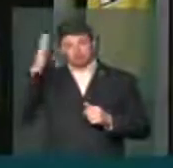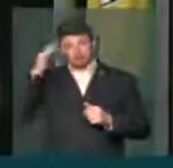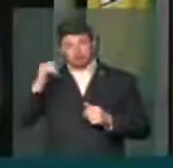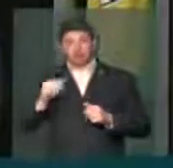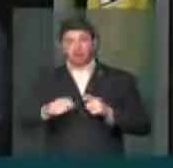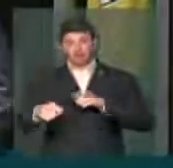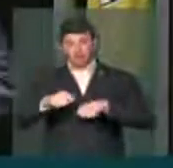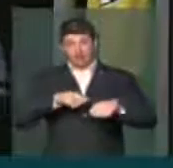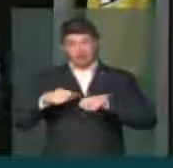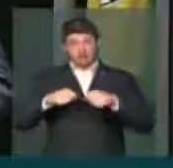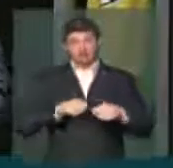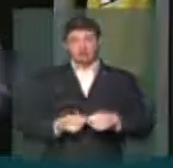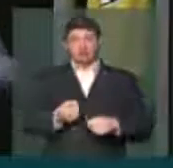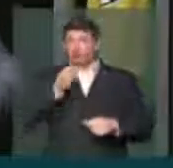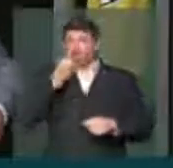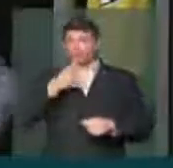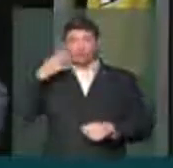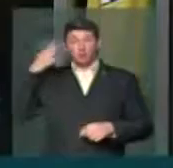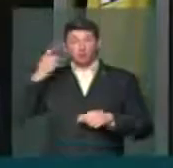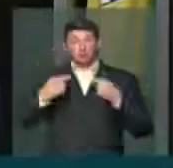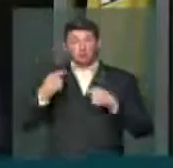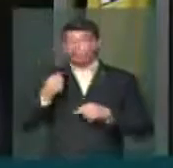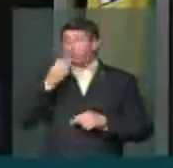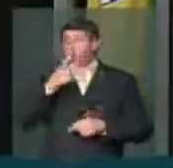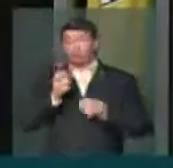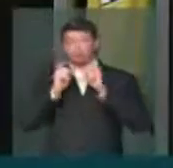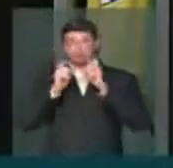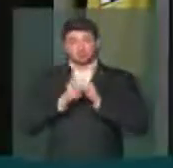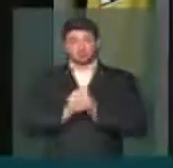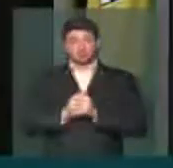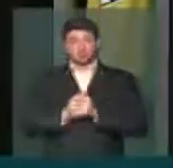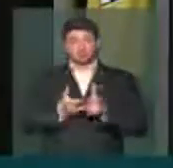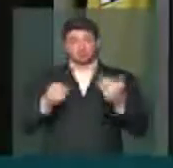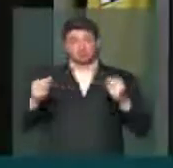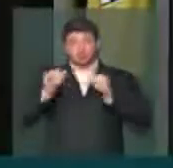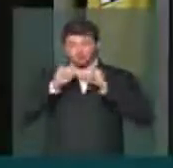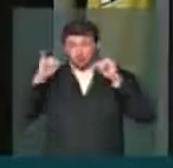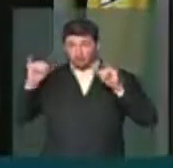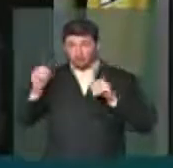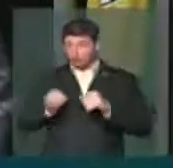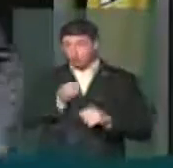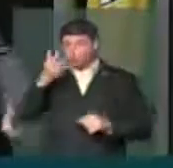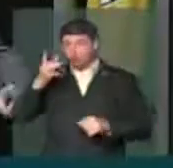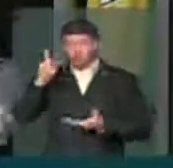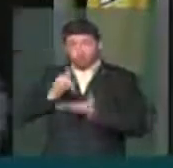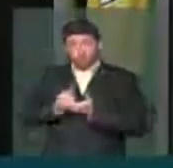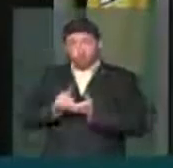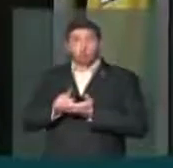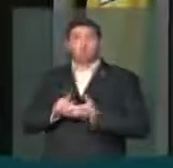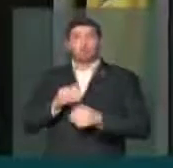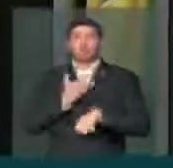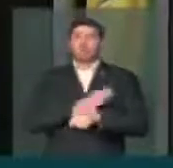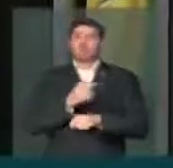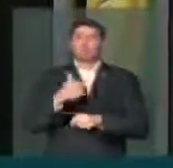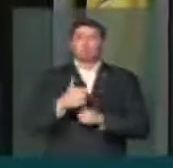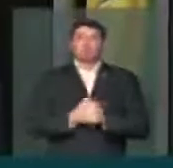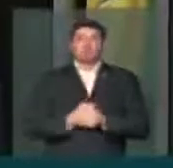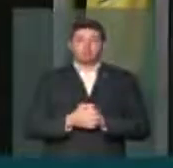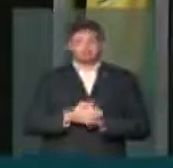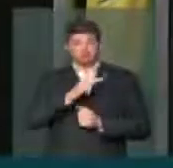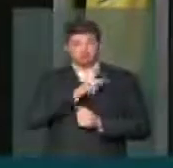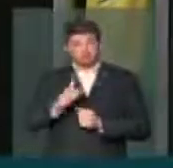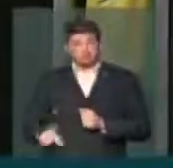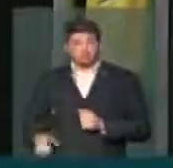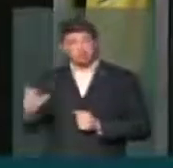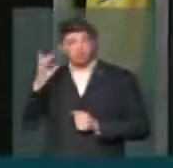que estão rasgando a boa política, a boa gestão. Aquilo que se prega no discurso não está se fazendo na prática. A